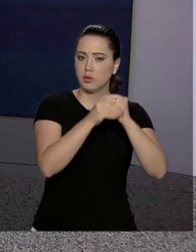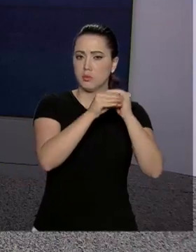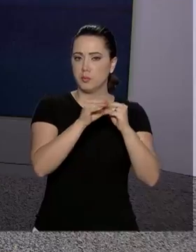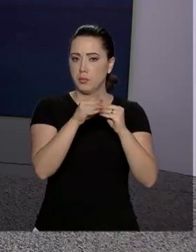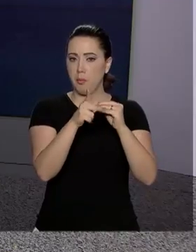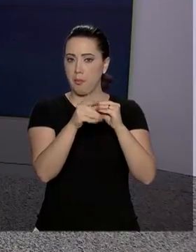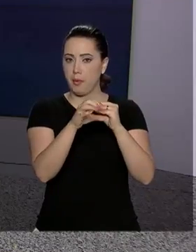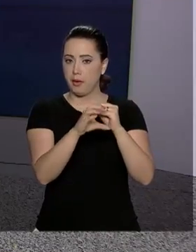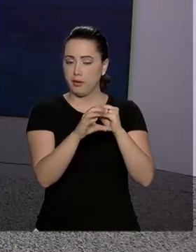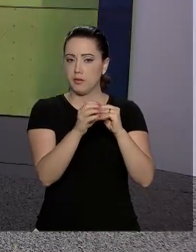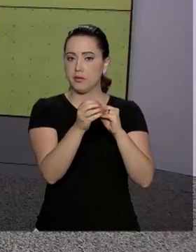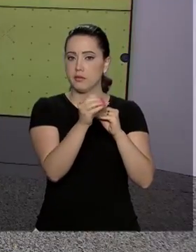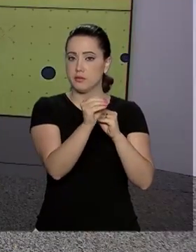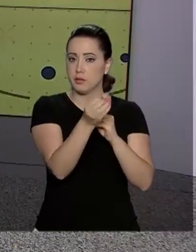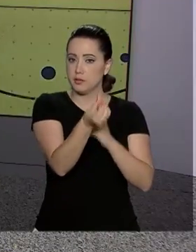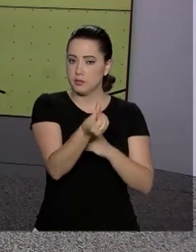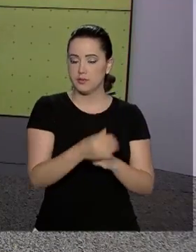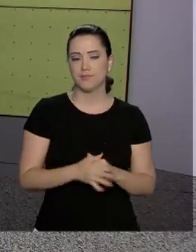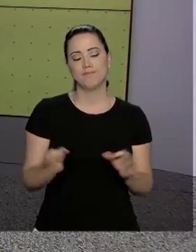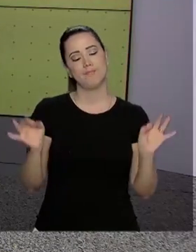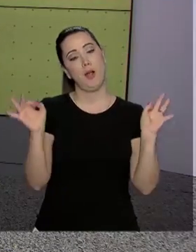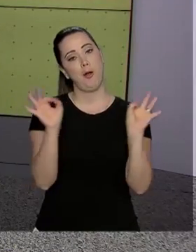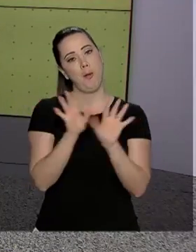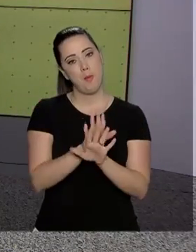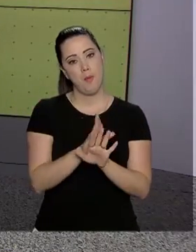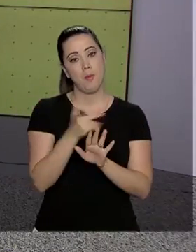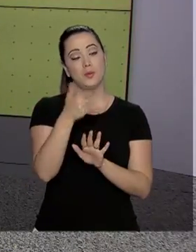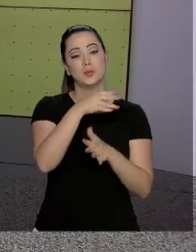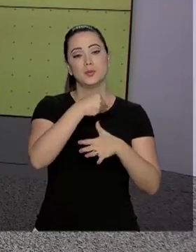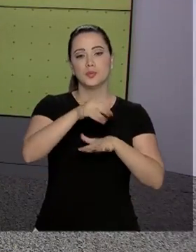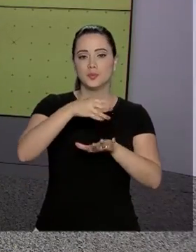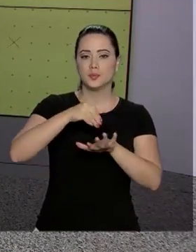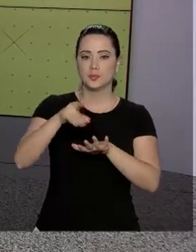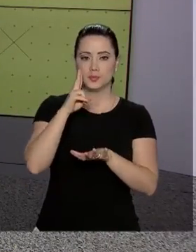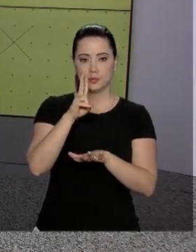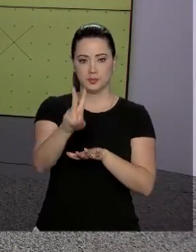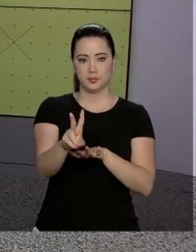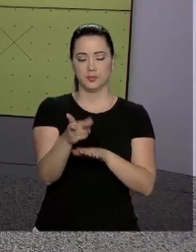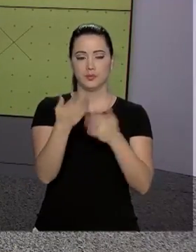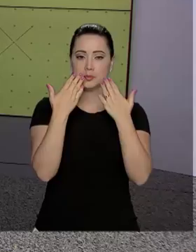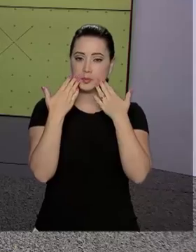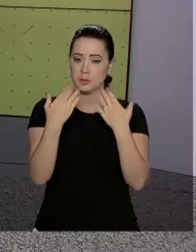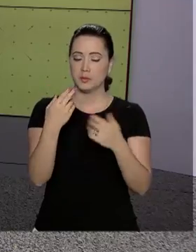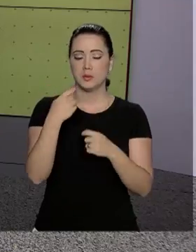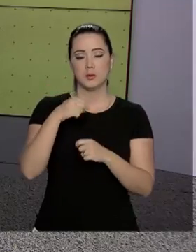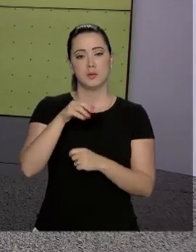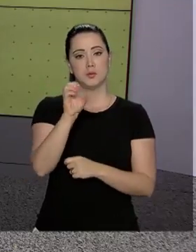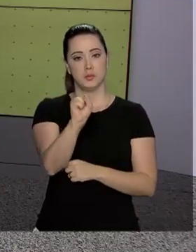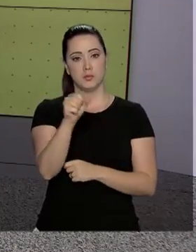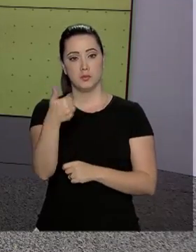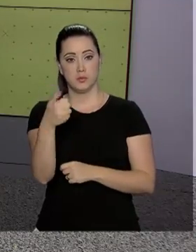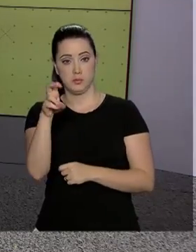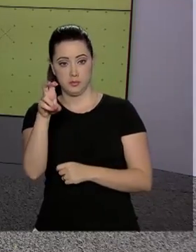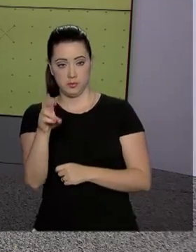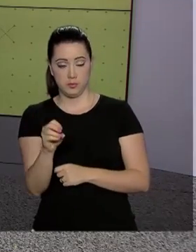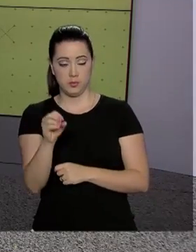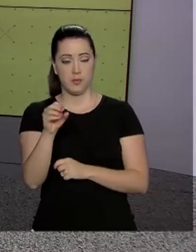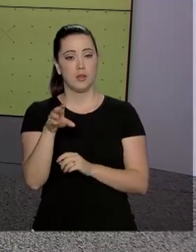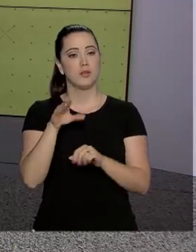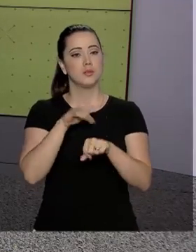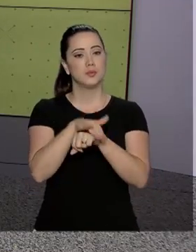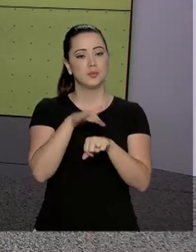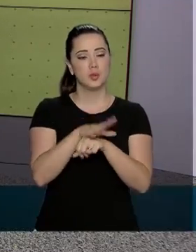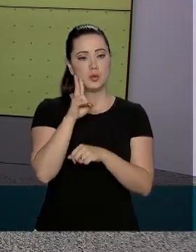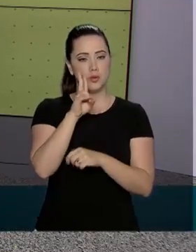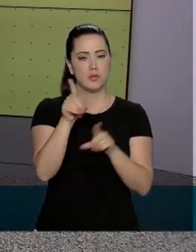O governo agora fica por aqui. Essas e outras informações você acompanha no Repórter Brasil às 8h15 da noite.